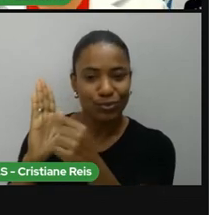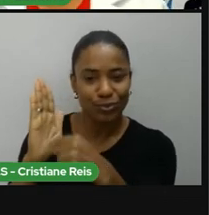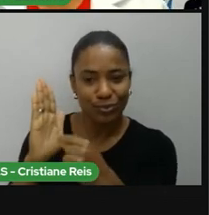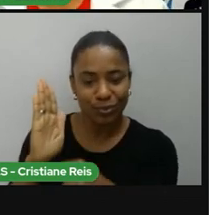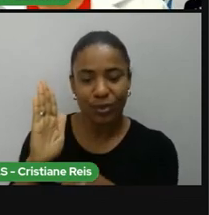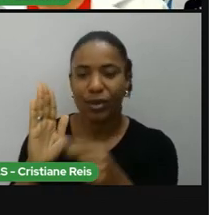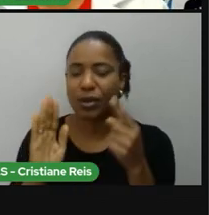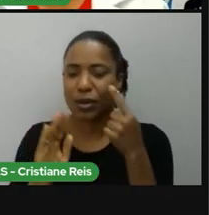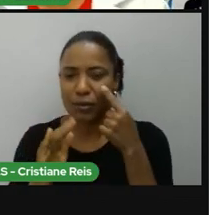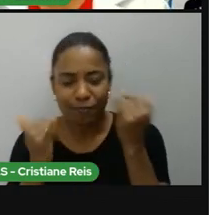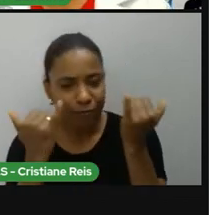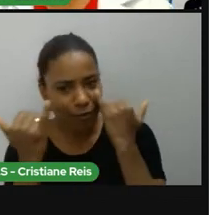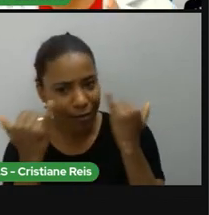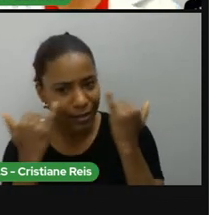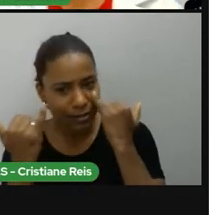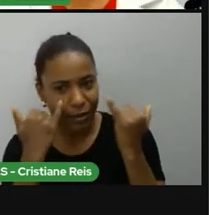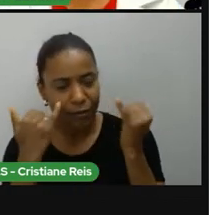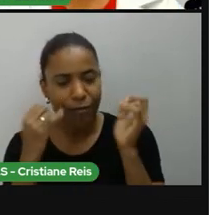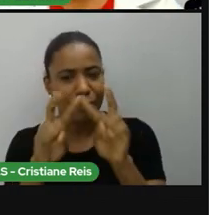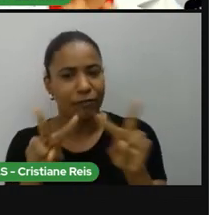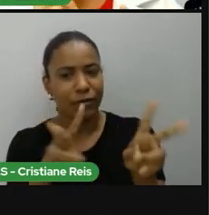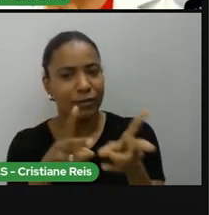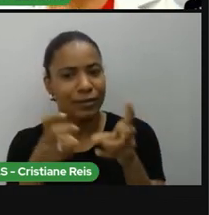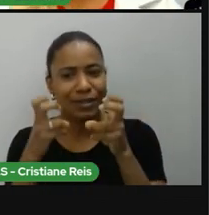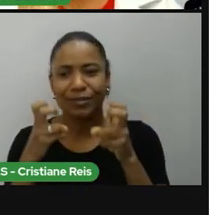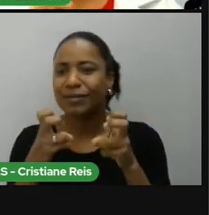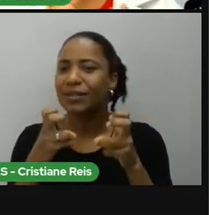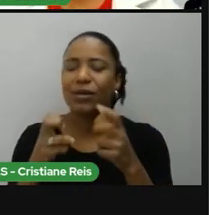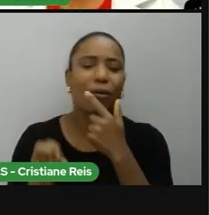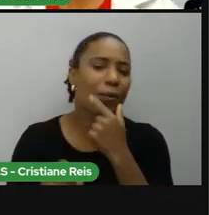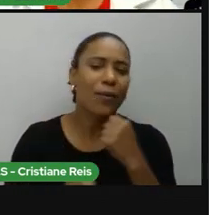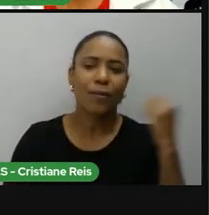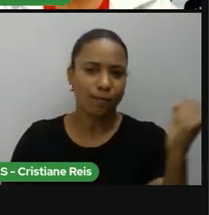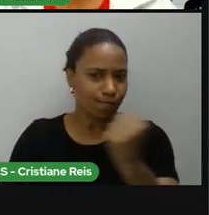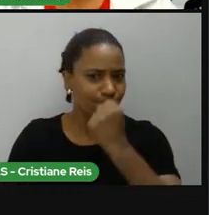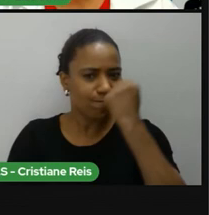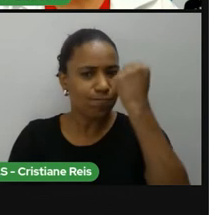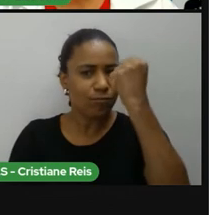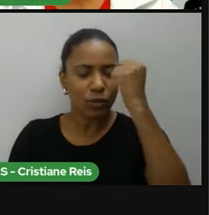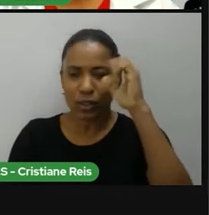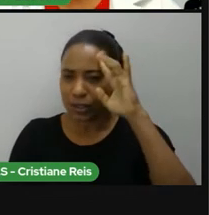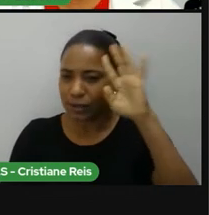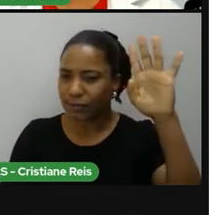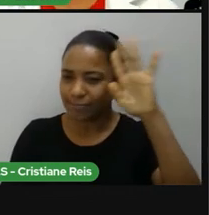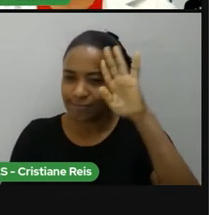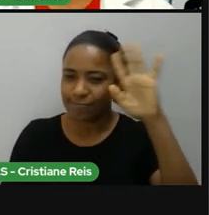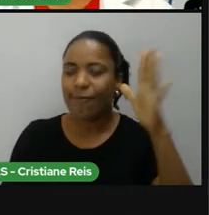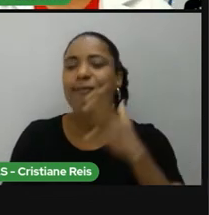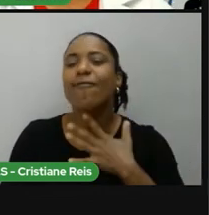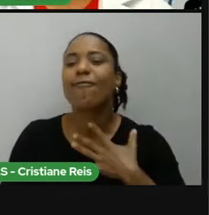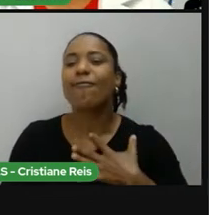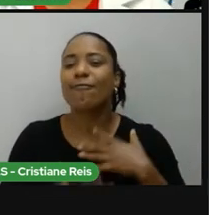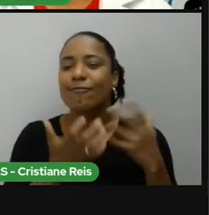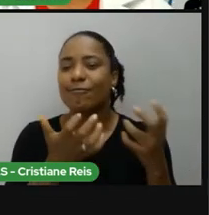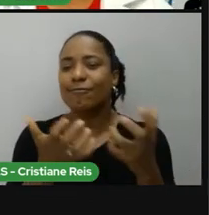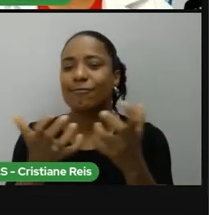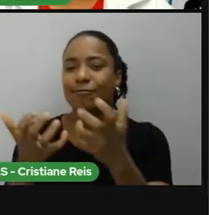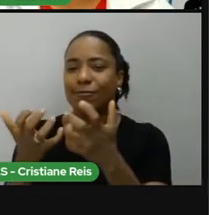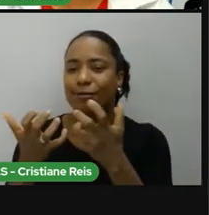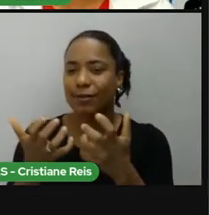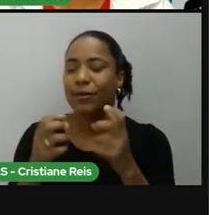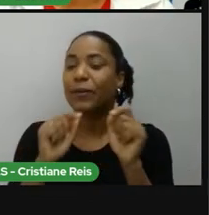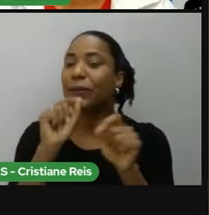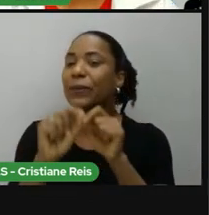observadas, qual é o sonho de Martin Luther King? Se você fosse escrever um